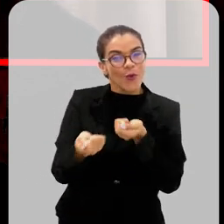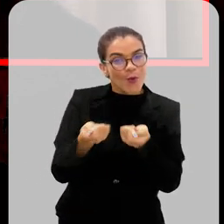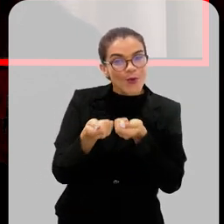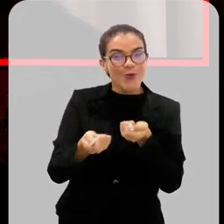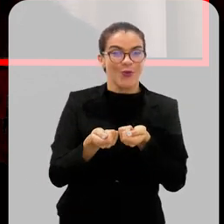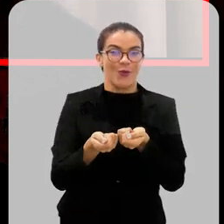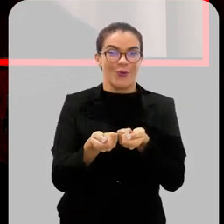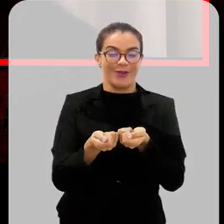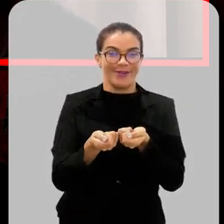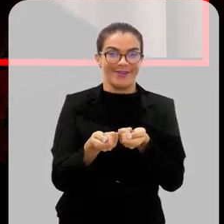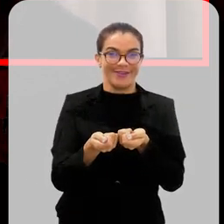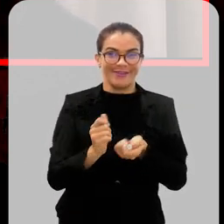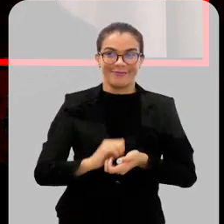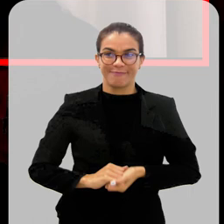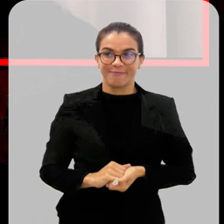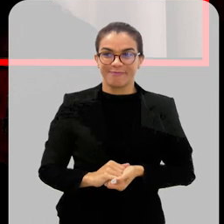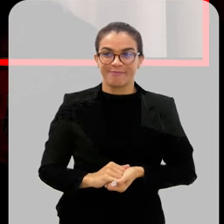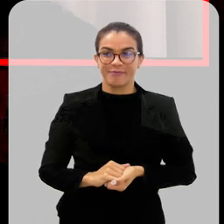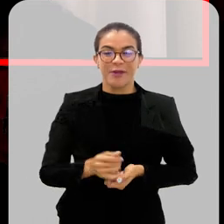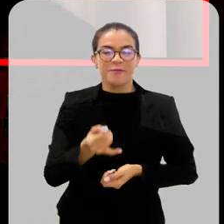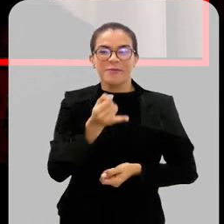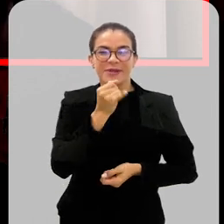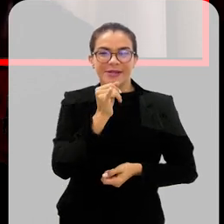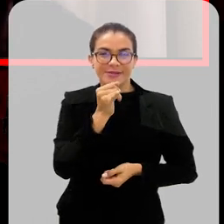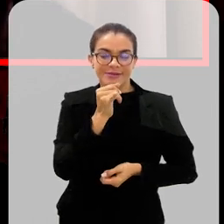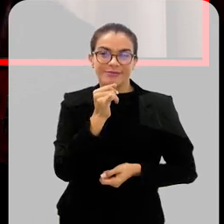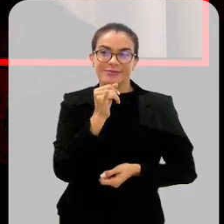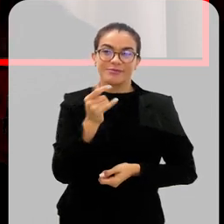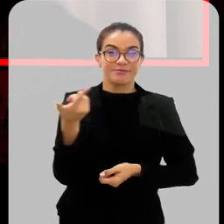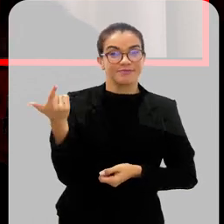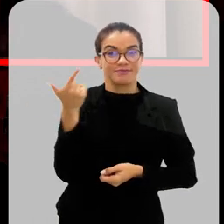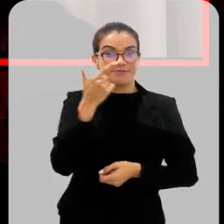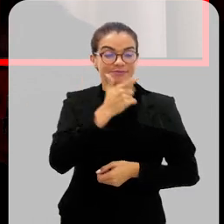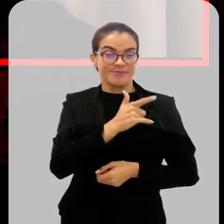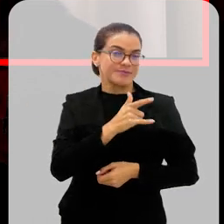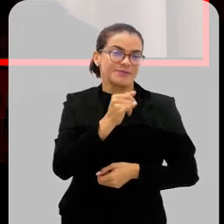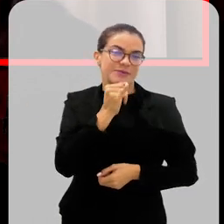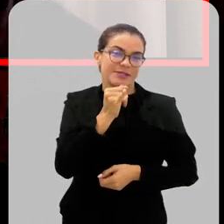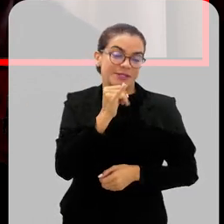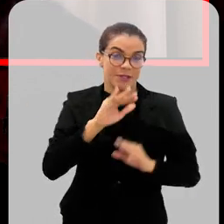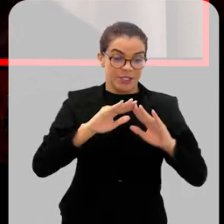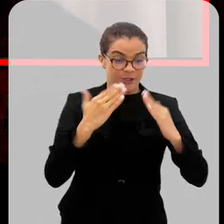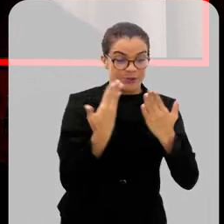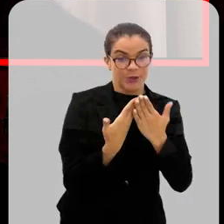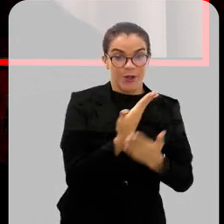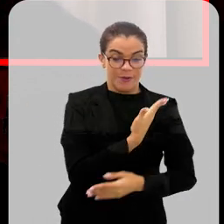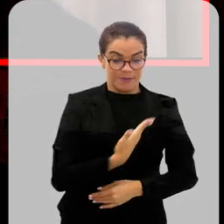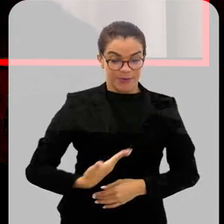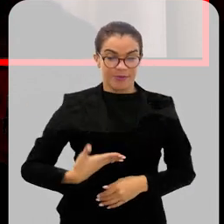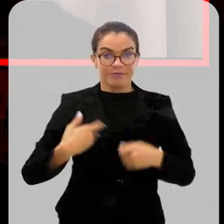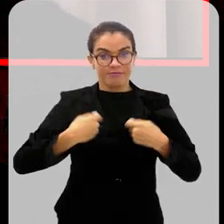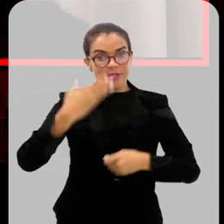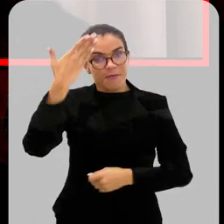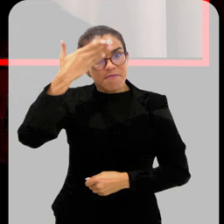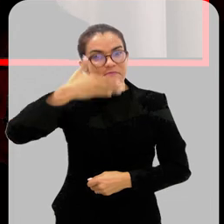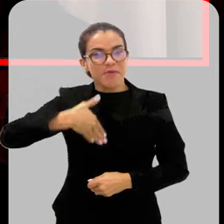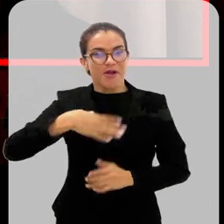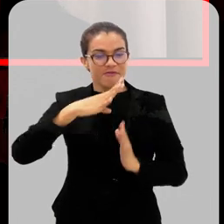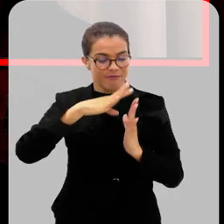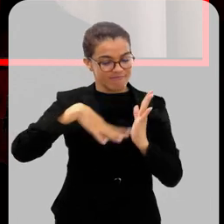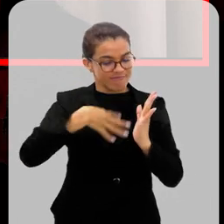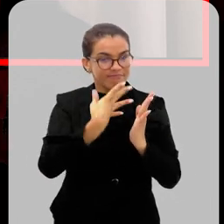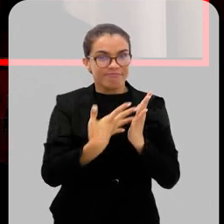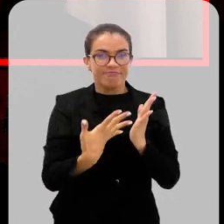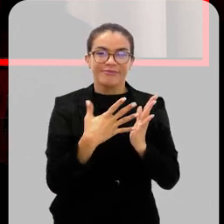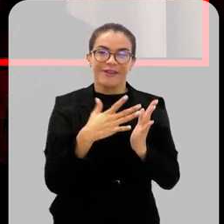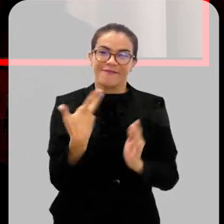é uma decisão individual. É tanto que, para poder acessar, por exemplo, escolas públicas, é necessário que você